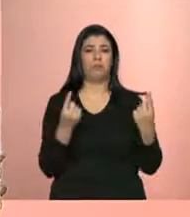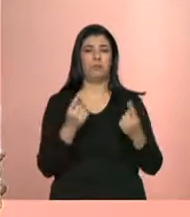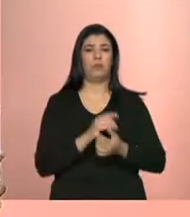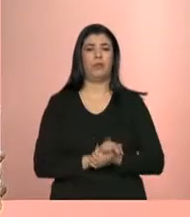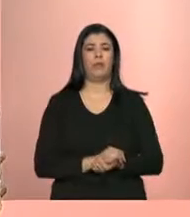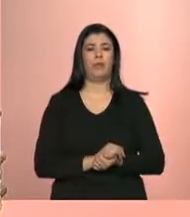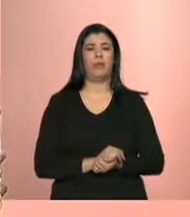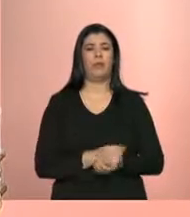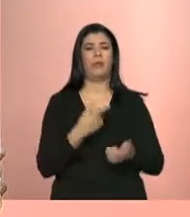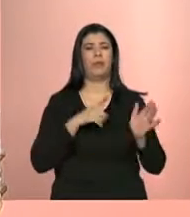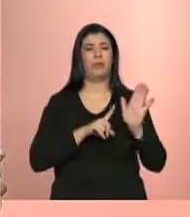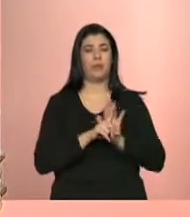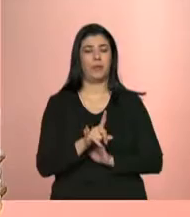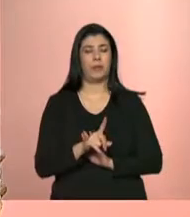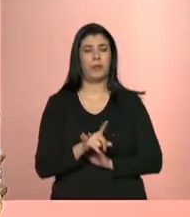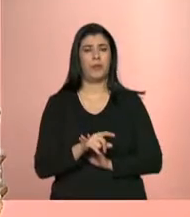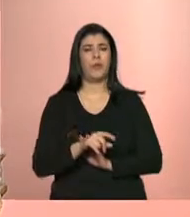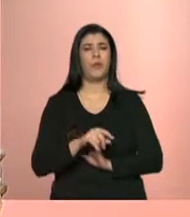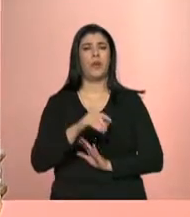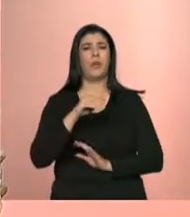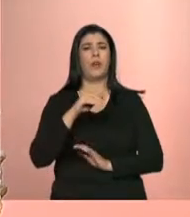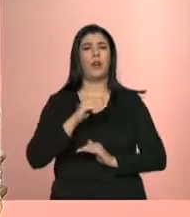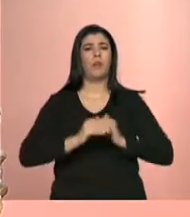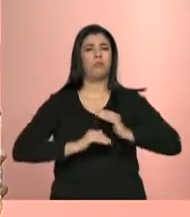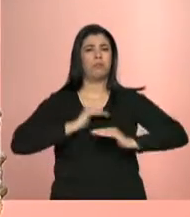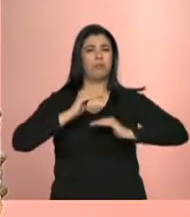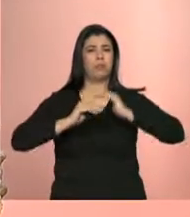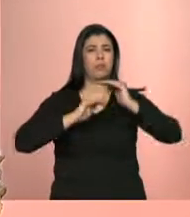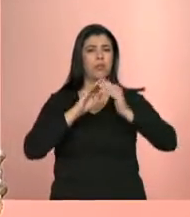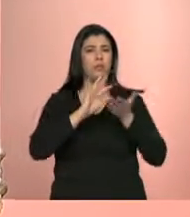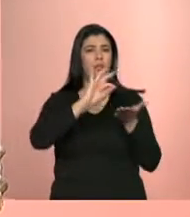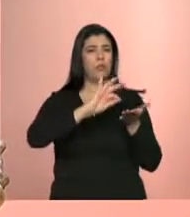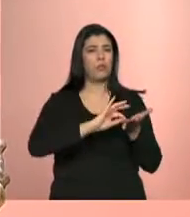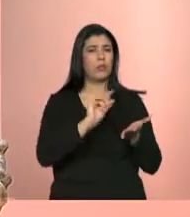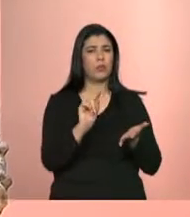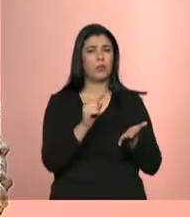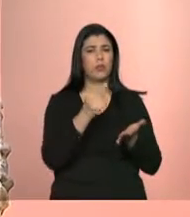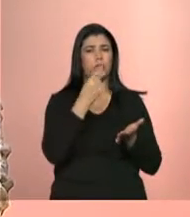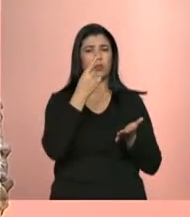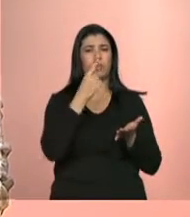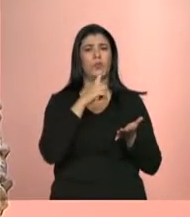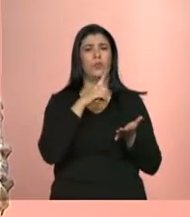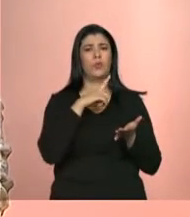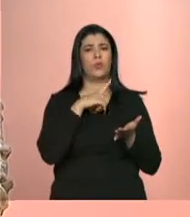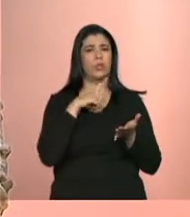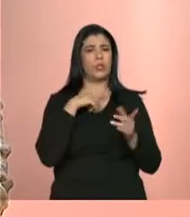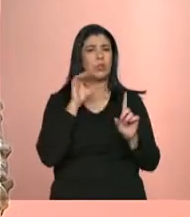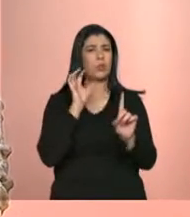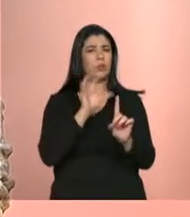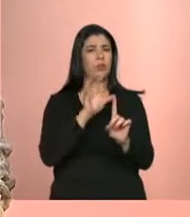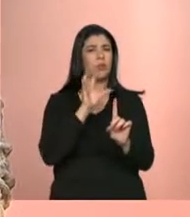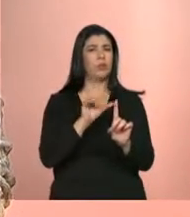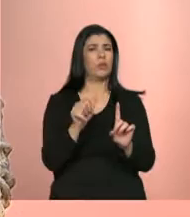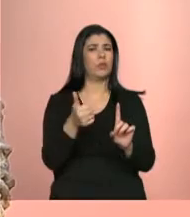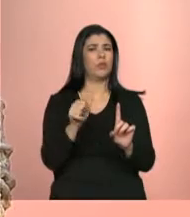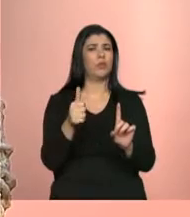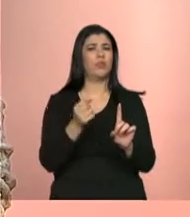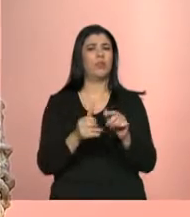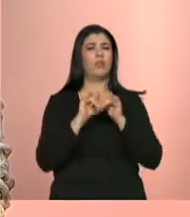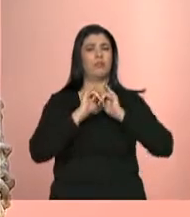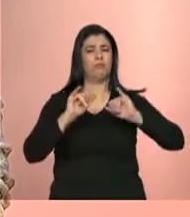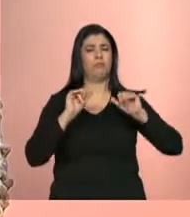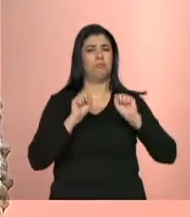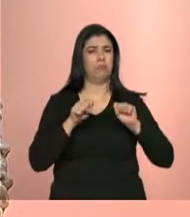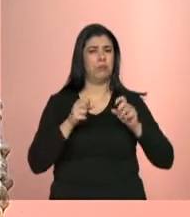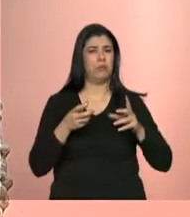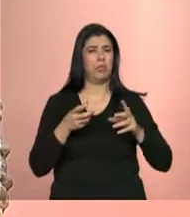uso dos dados do cadastro único pelos programas, ele trouxe impactos na qualidade das informações? Eu acho que